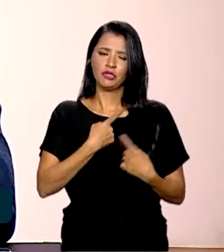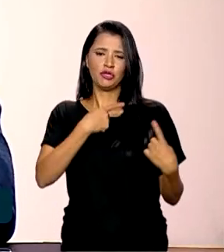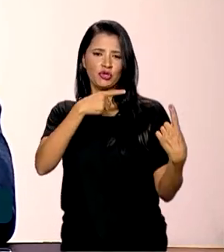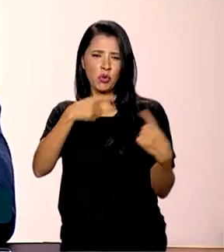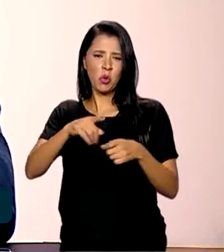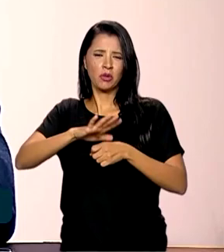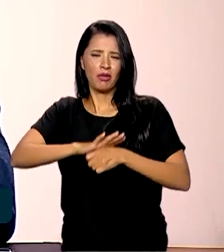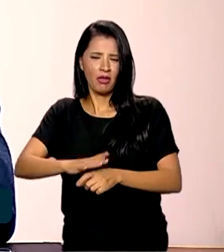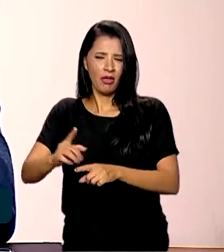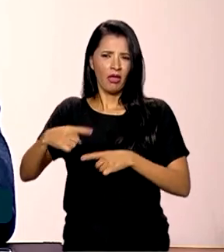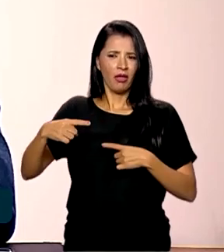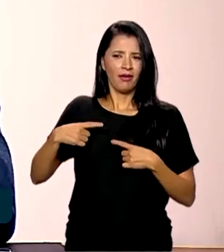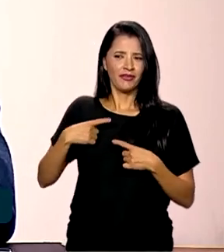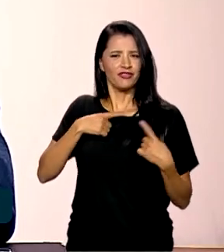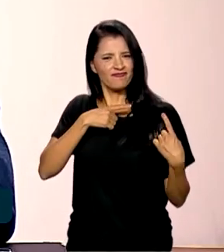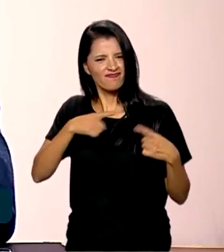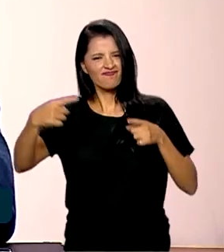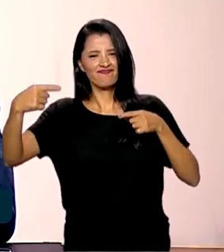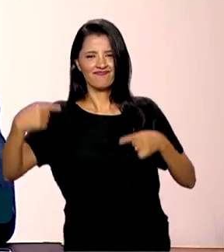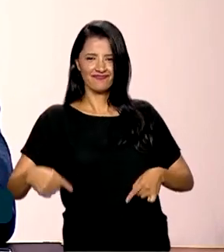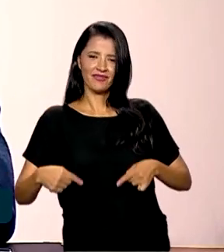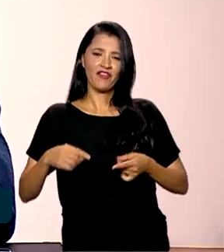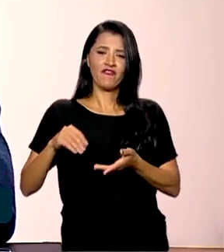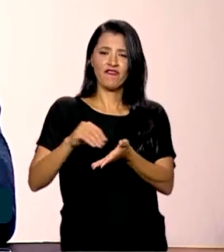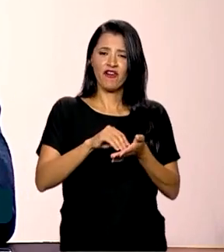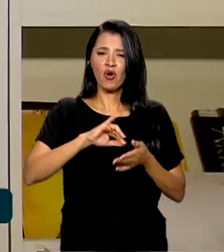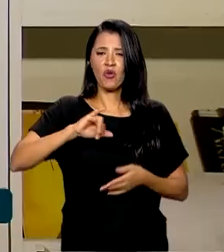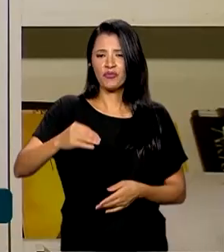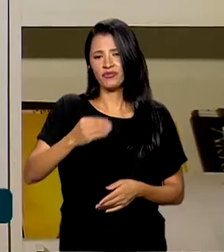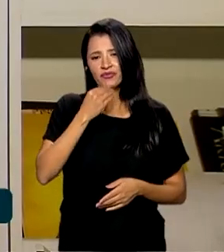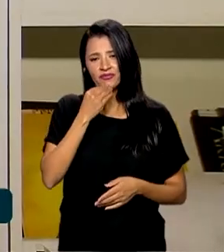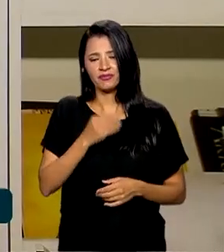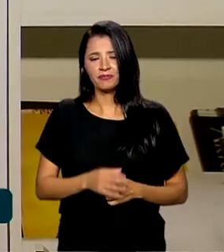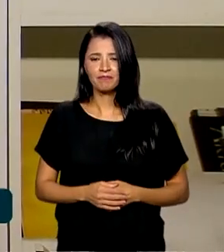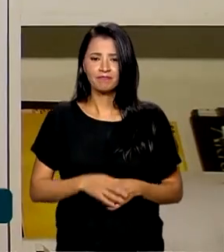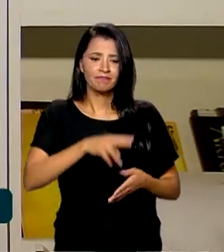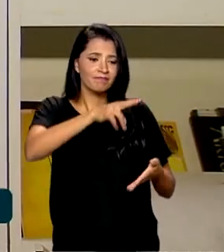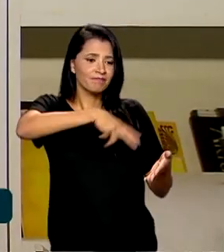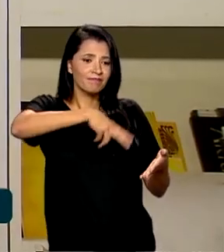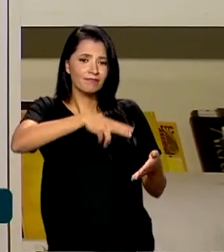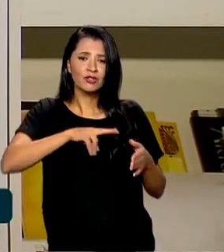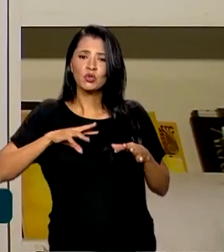opressão, contra a falta de oportunidade. A leitura é tudo, né?